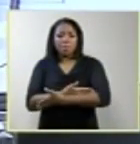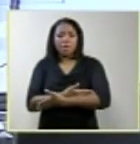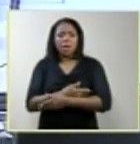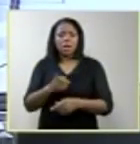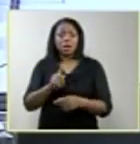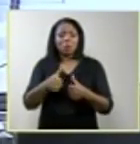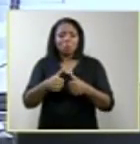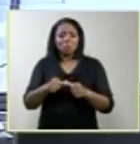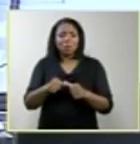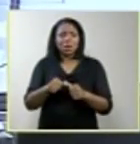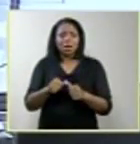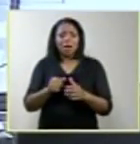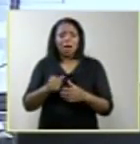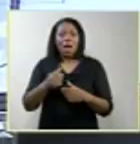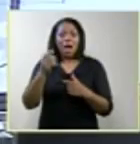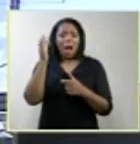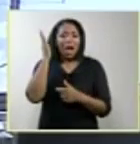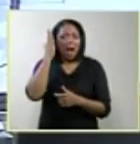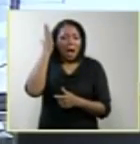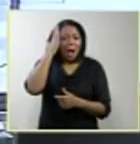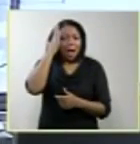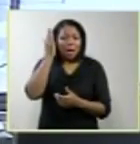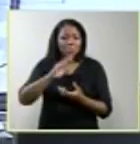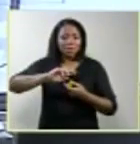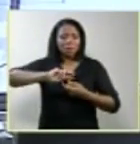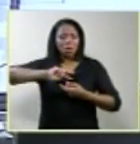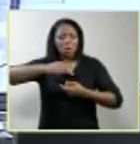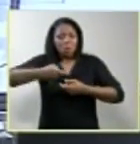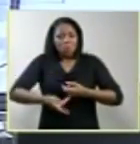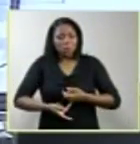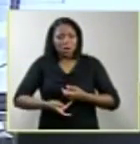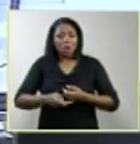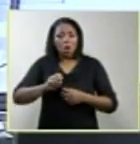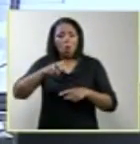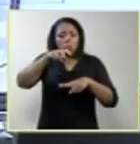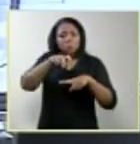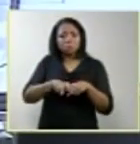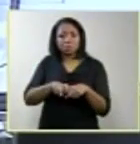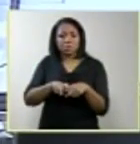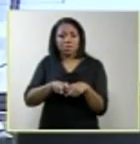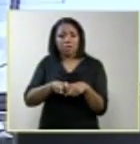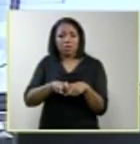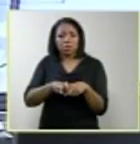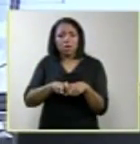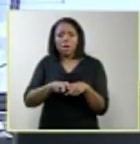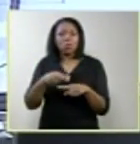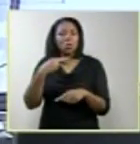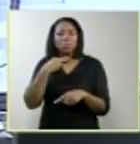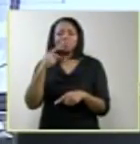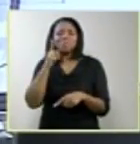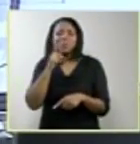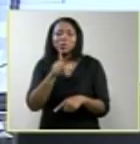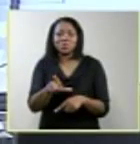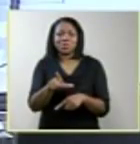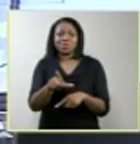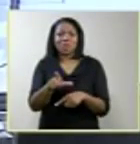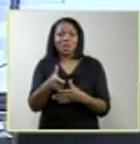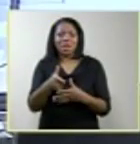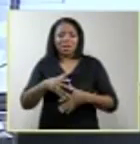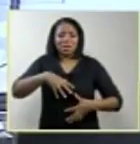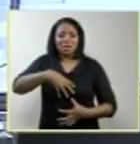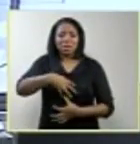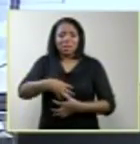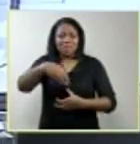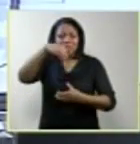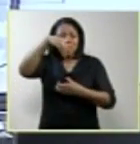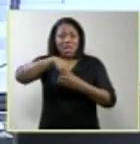ele não fica de cabecinha para baixo, ele fica ou atravessado ou sentado. Ele não consegue se posicionar, o que aumenta muito o